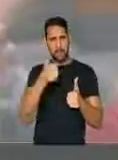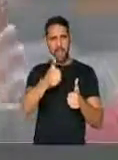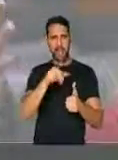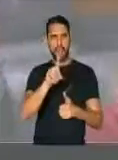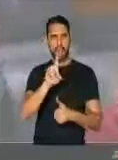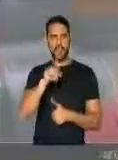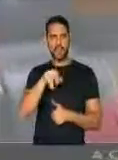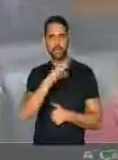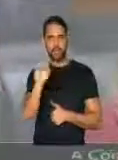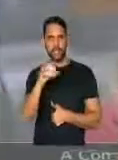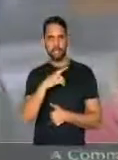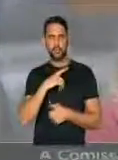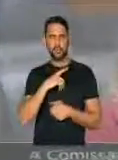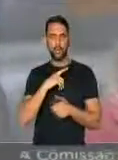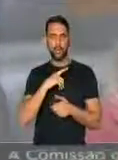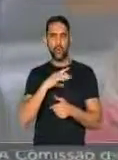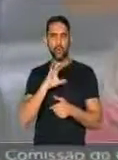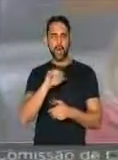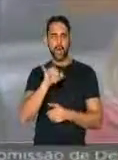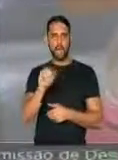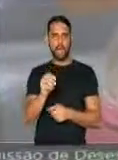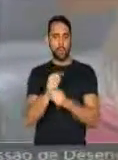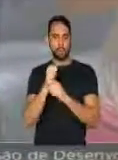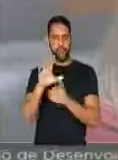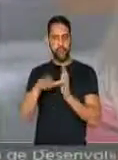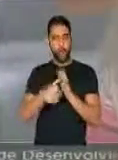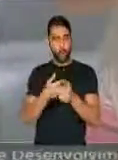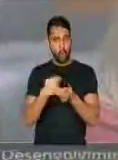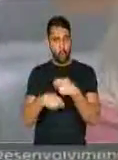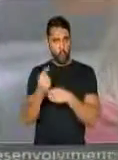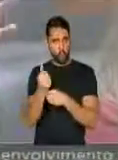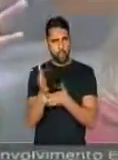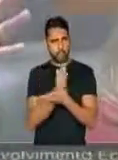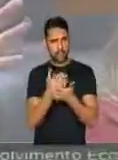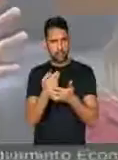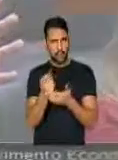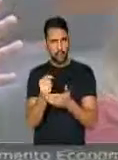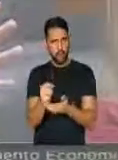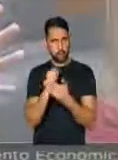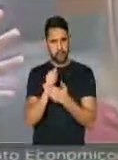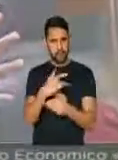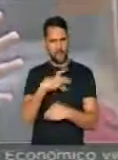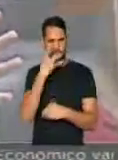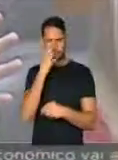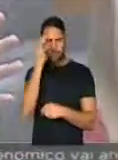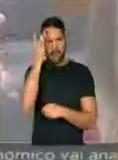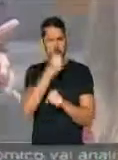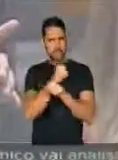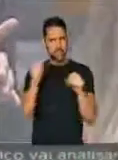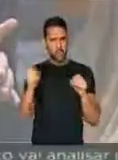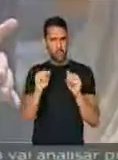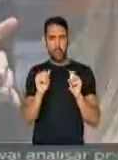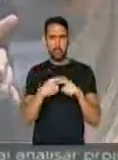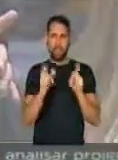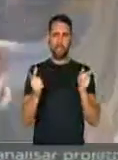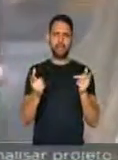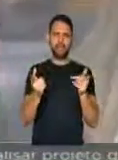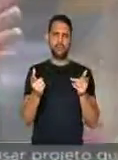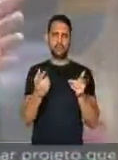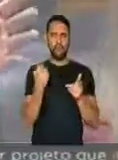denunciado por crime de corrupção. Parece o mais absurdo possível, porém,